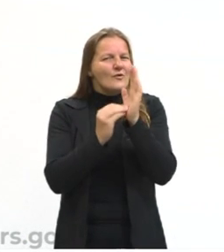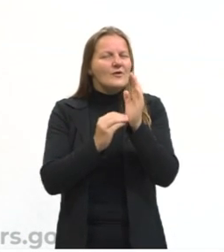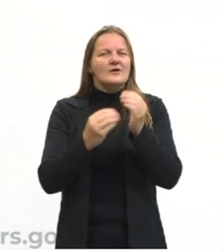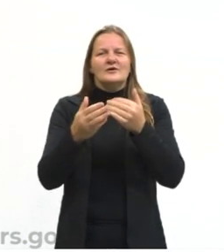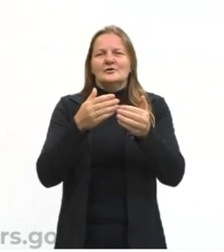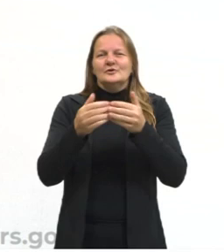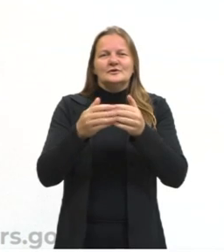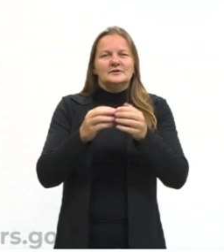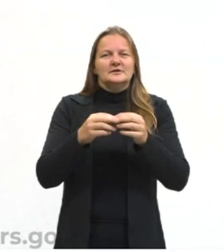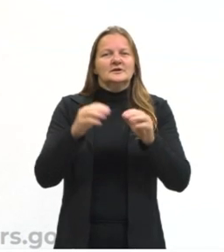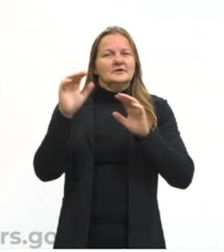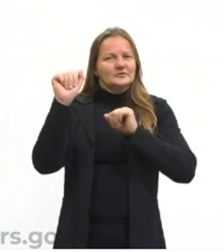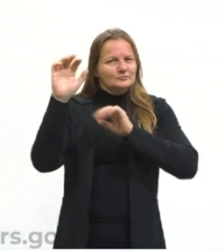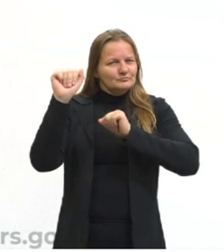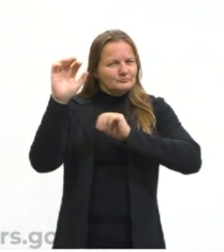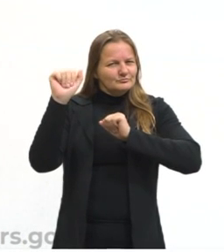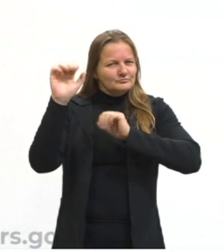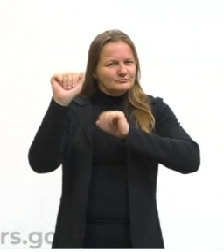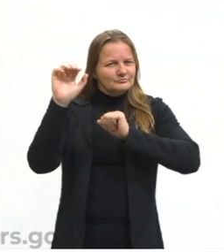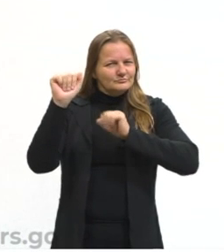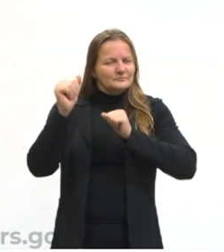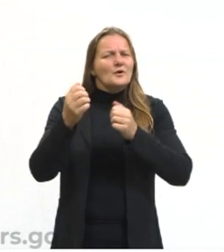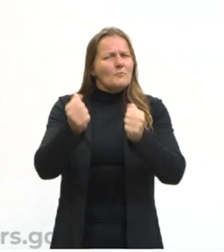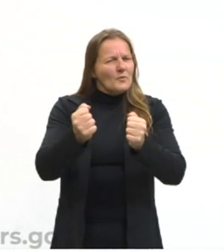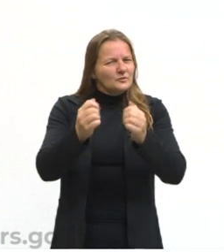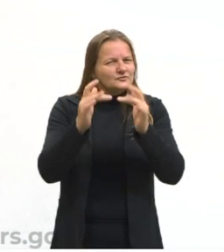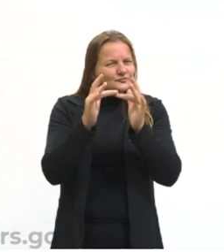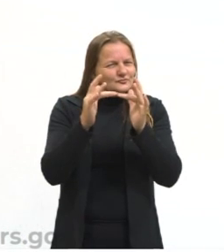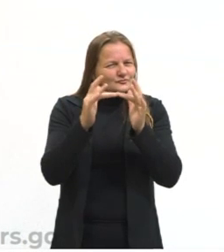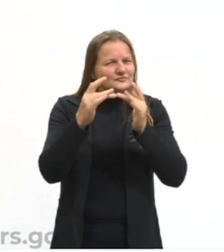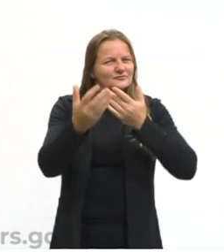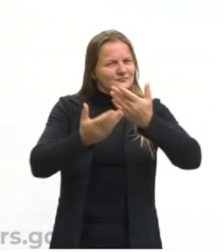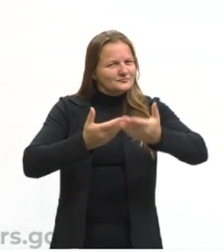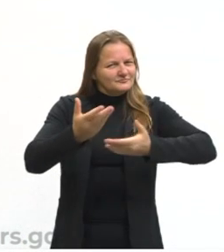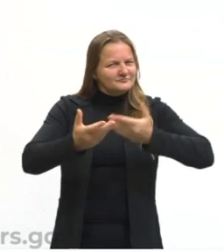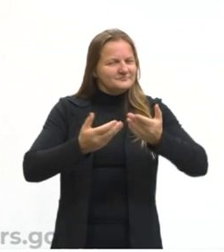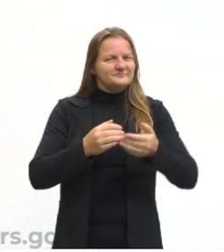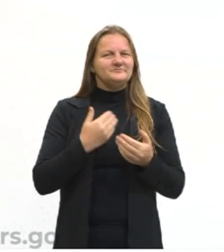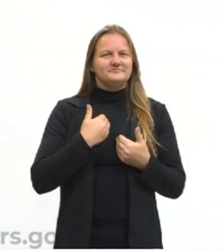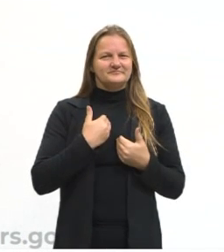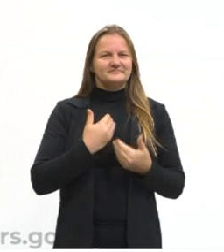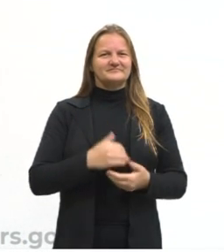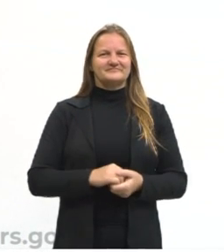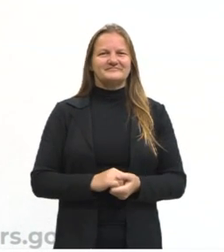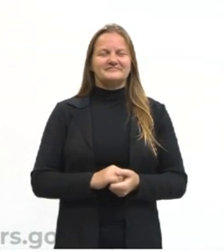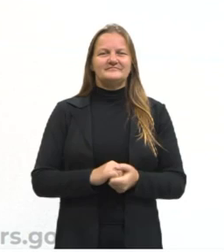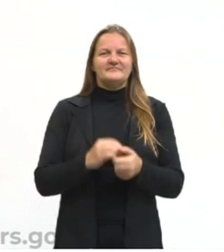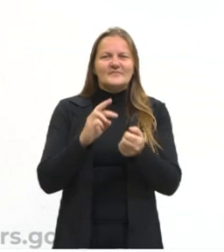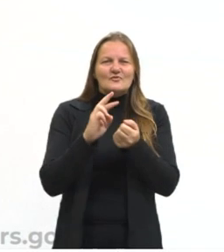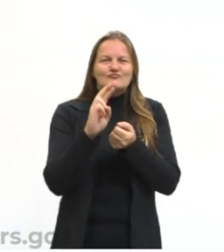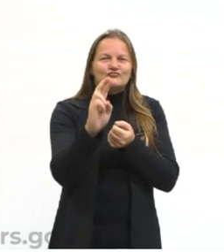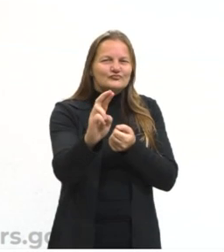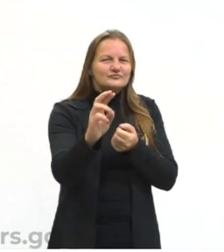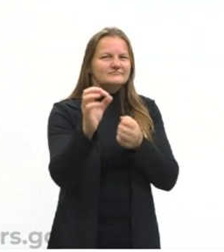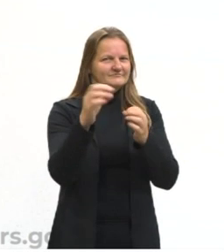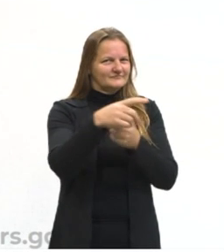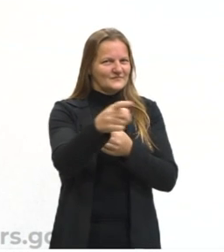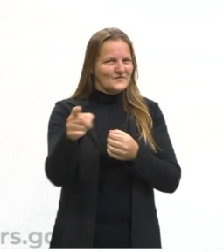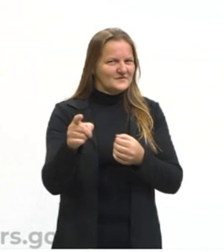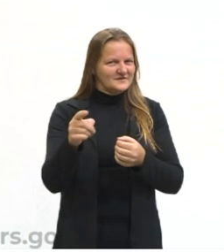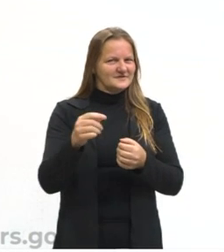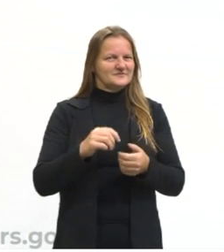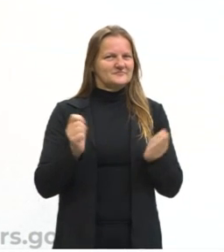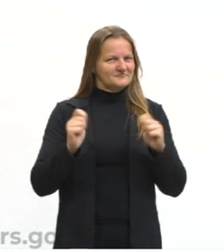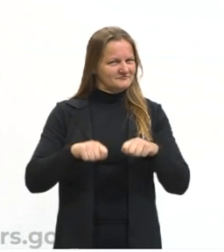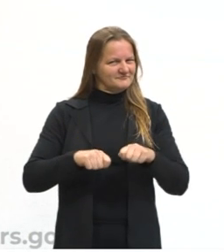conteúdo relacionado à língua espanhola, você pode entrar em contato comigo e eu estarei respondendo na medida do